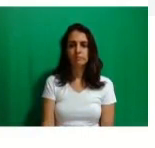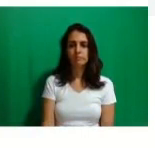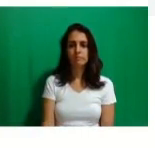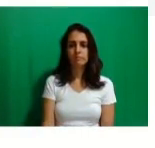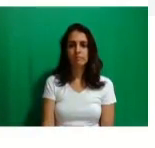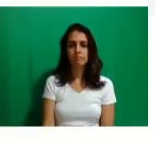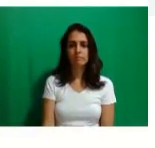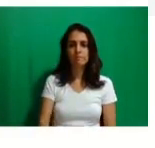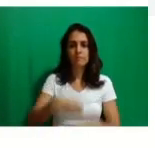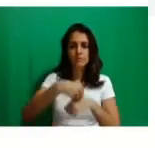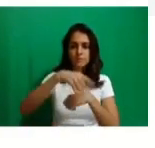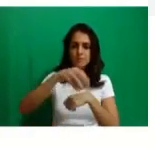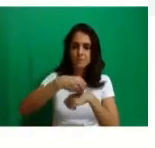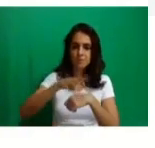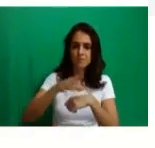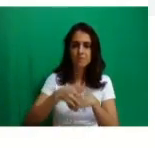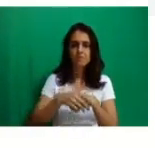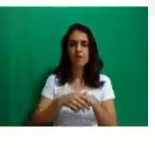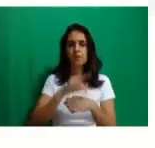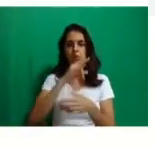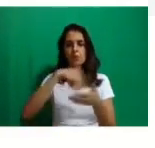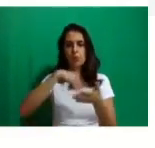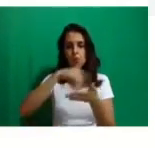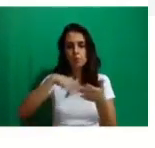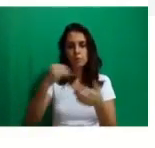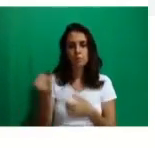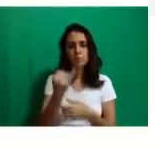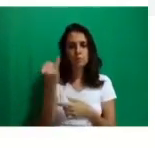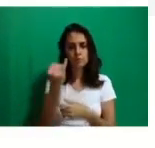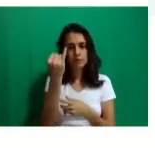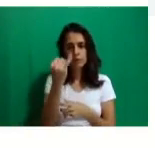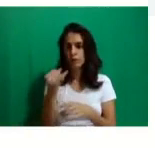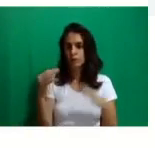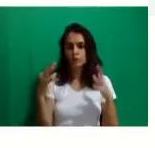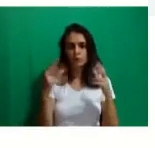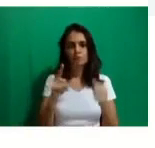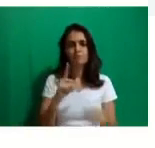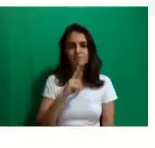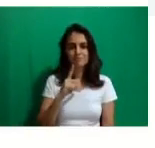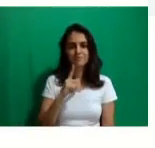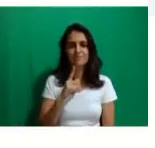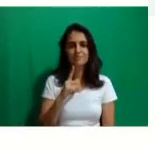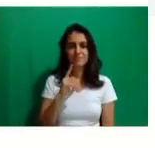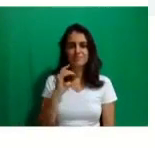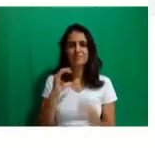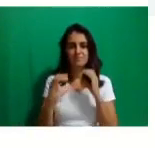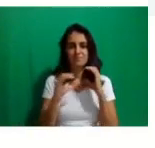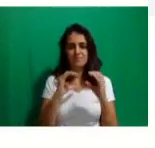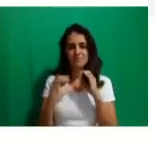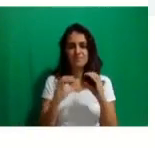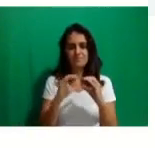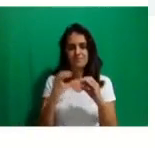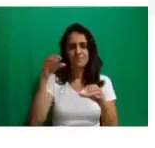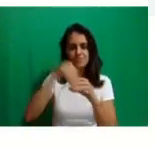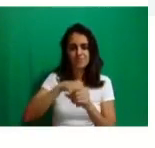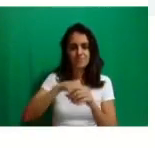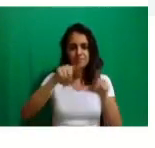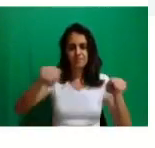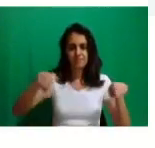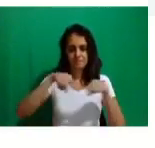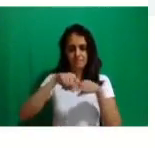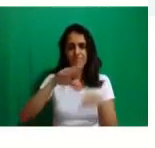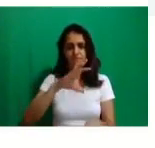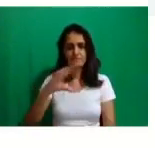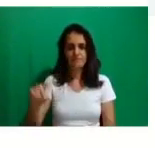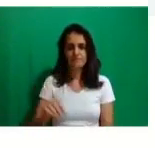recados, documentos importantes, tudo por ali, nossa comunicação é por ali, tá? Deixa eu olhar aqui